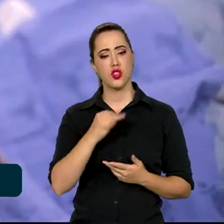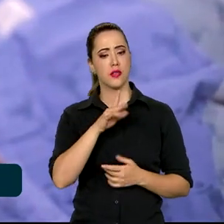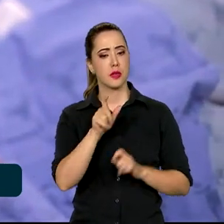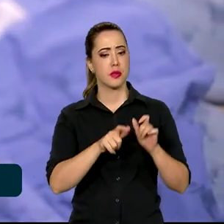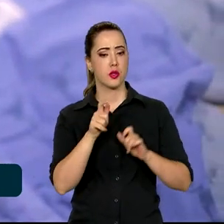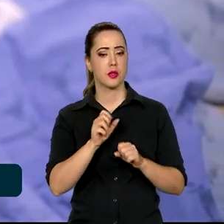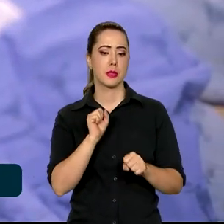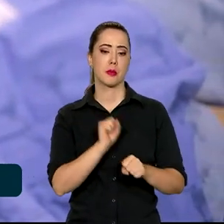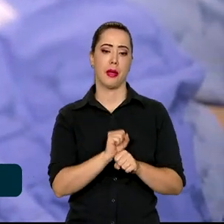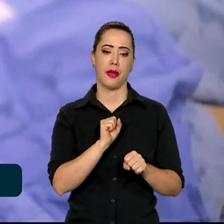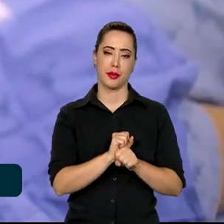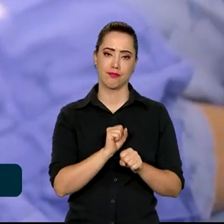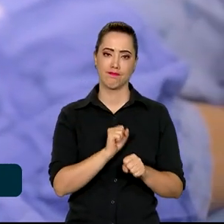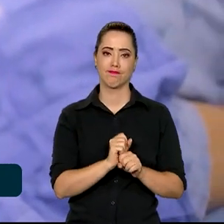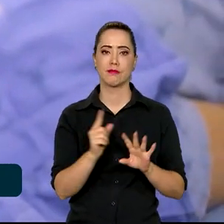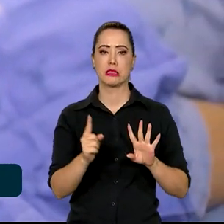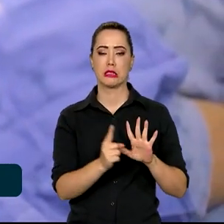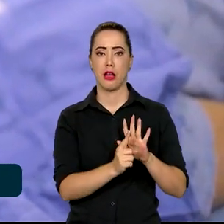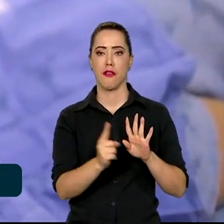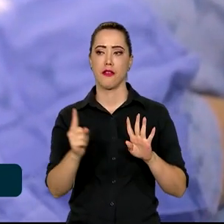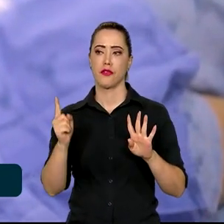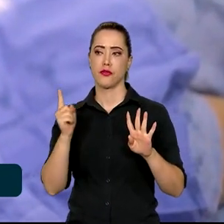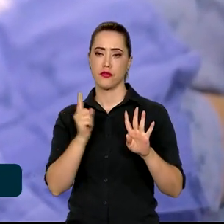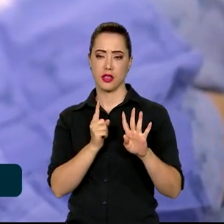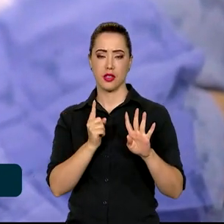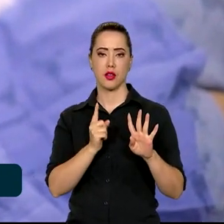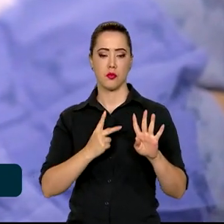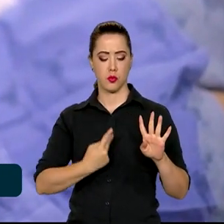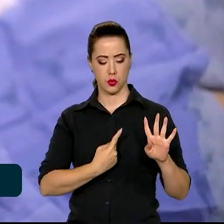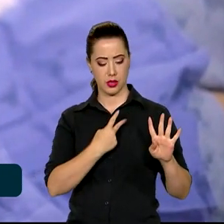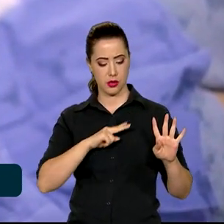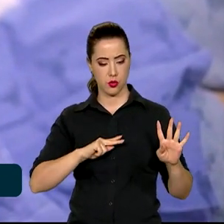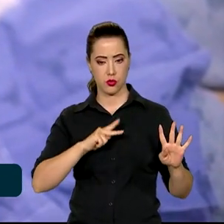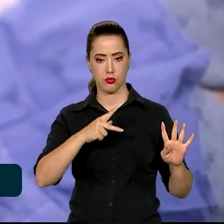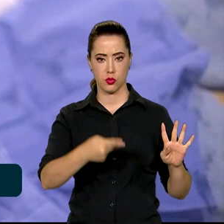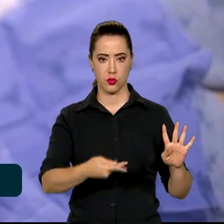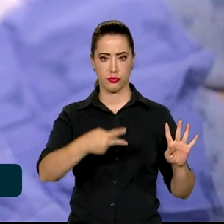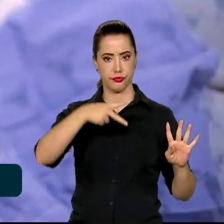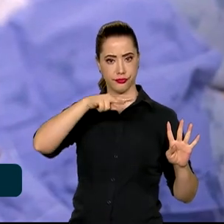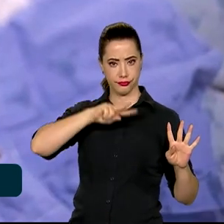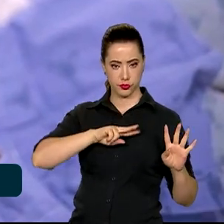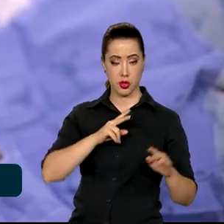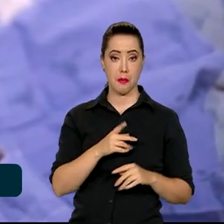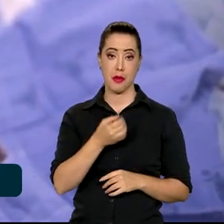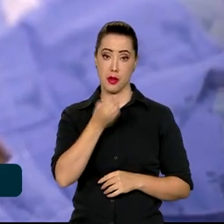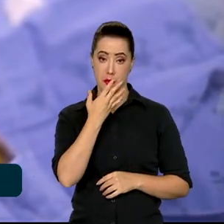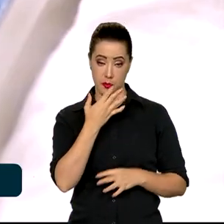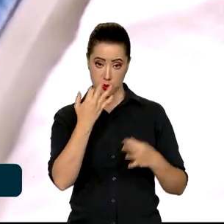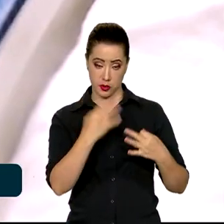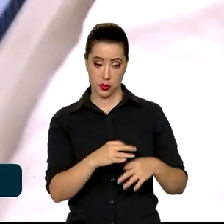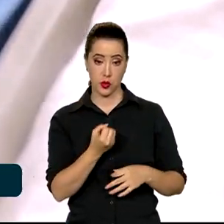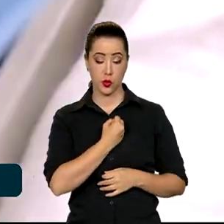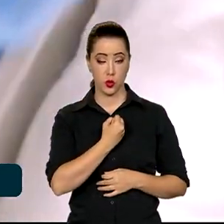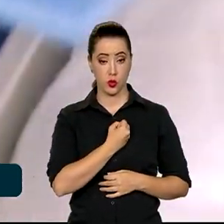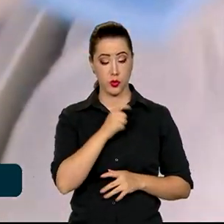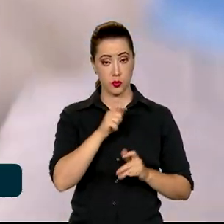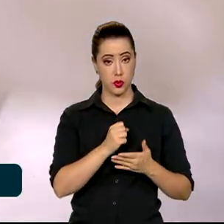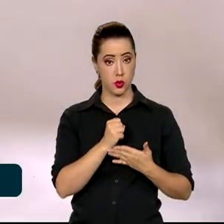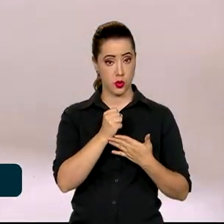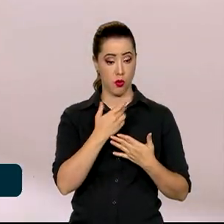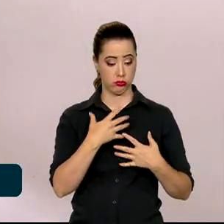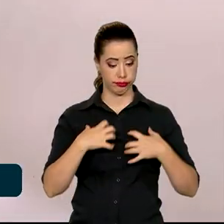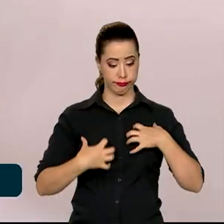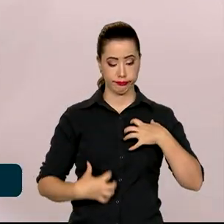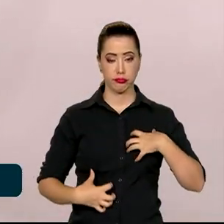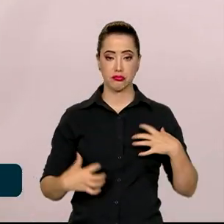Elas estão na fila por um transplante de órgão. A boa notícia é que o número de doadores efetivos no país bateu